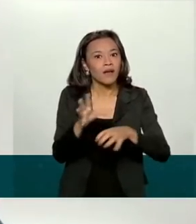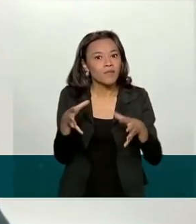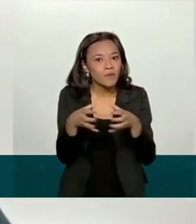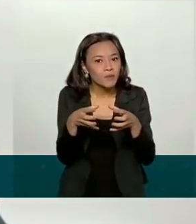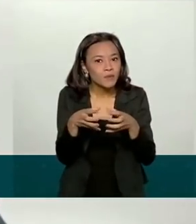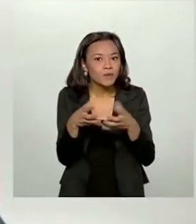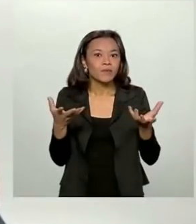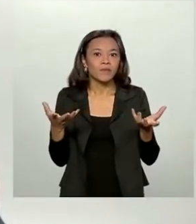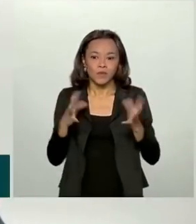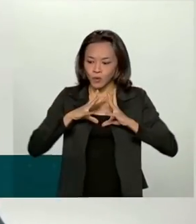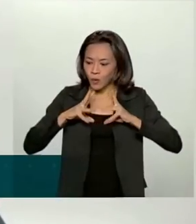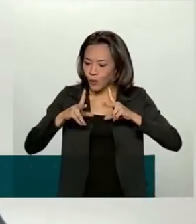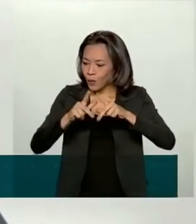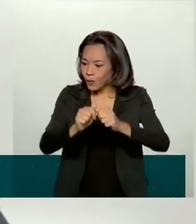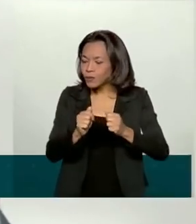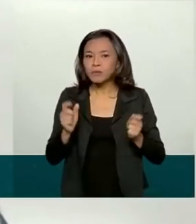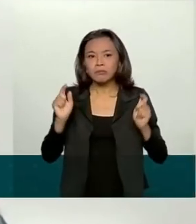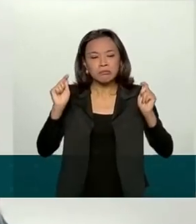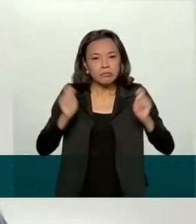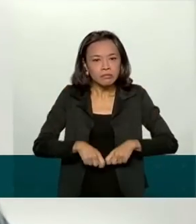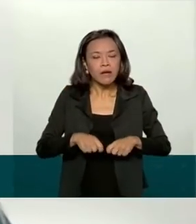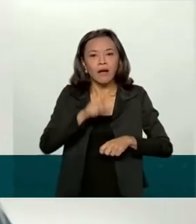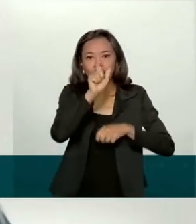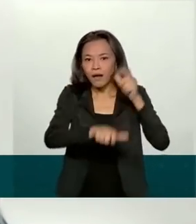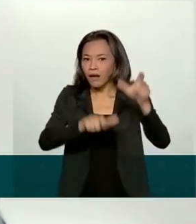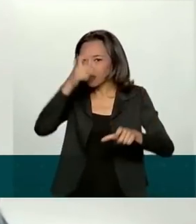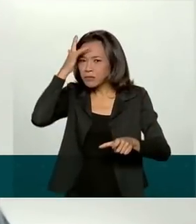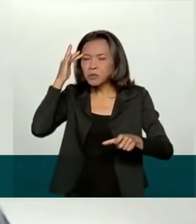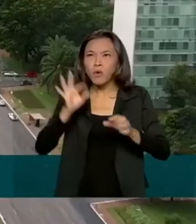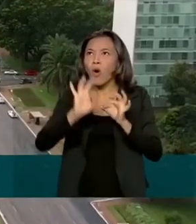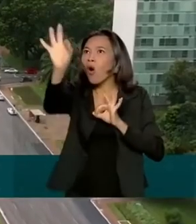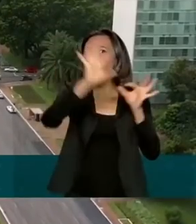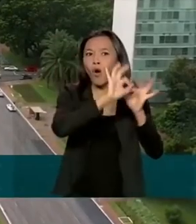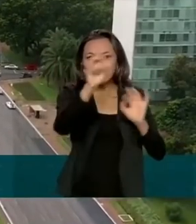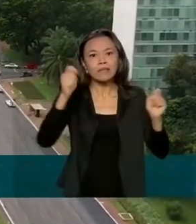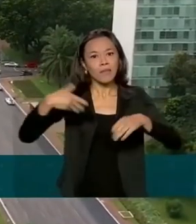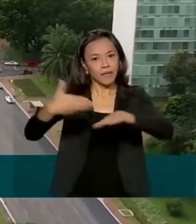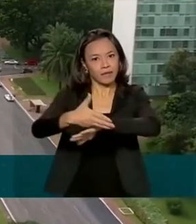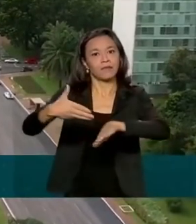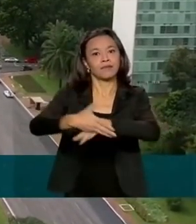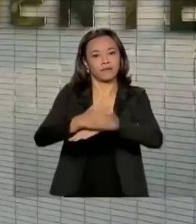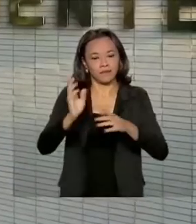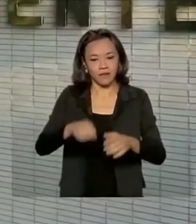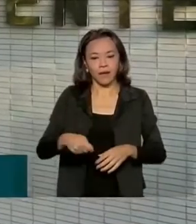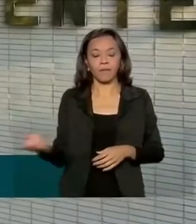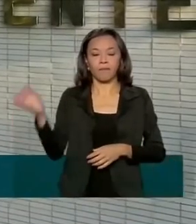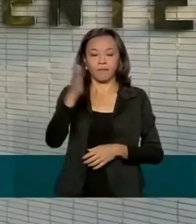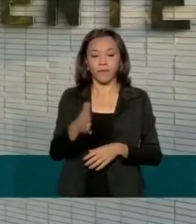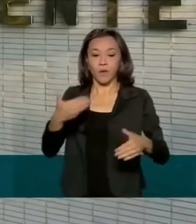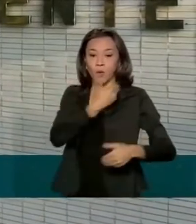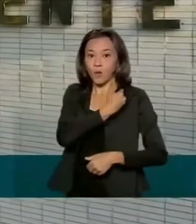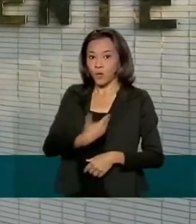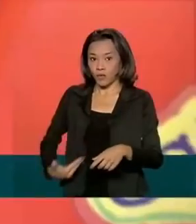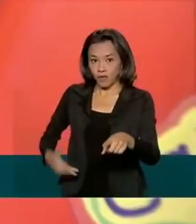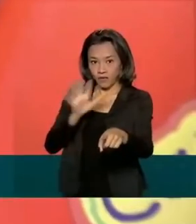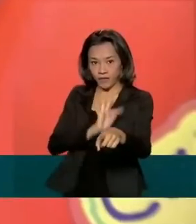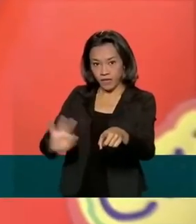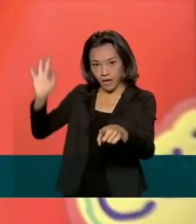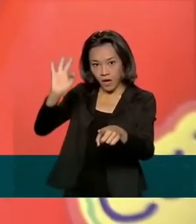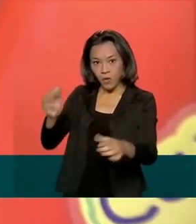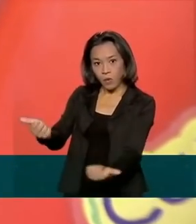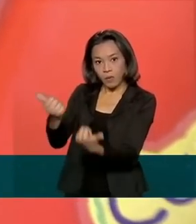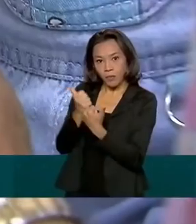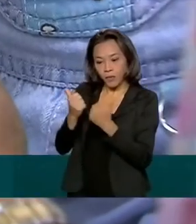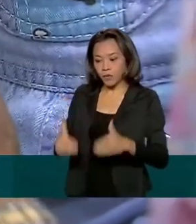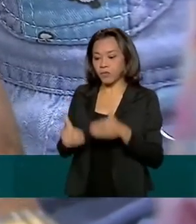todos podem com facilidade, onde estiverem, acessar. O governo federal, por meio do Ministério da Cidadania, quer